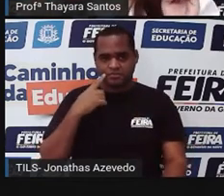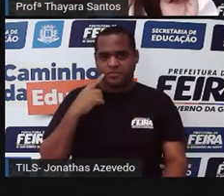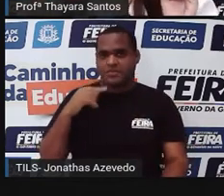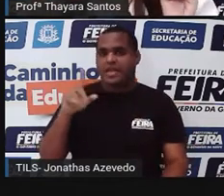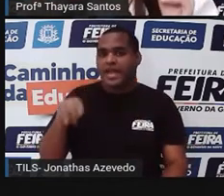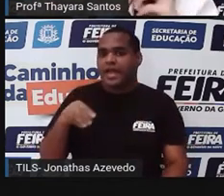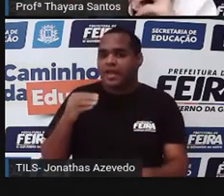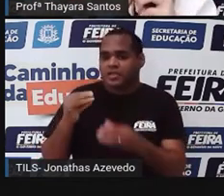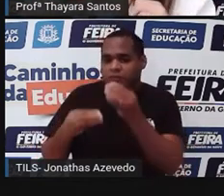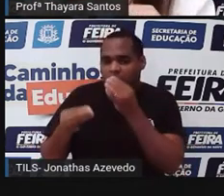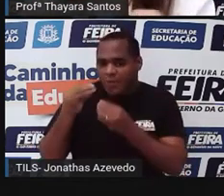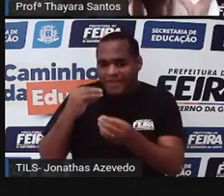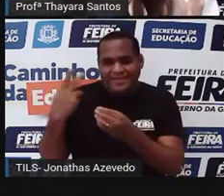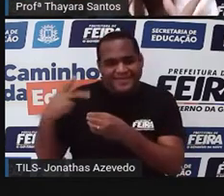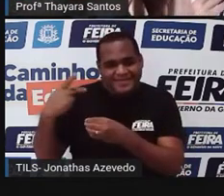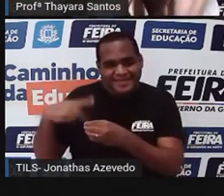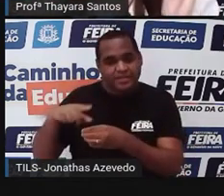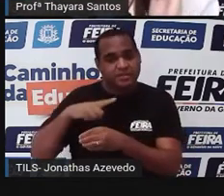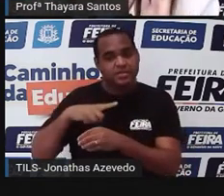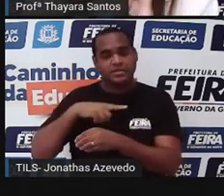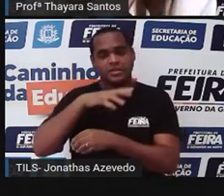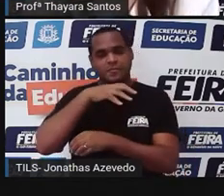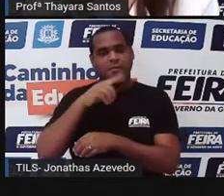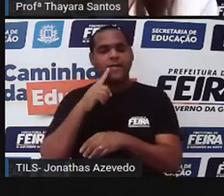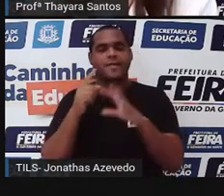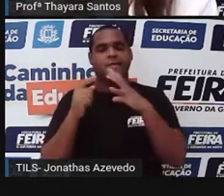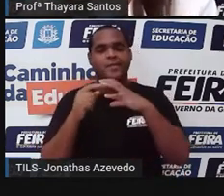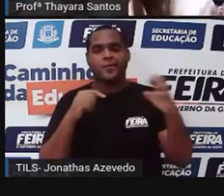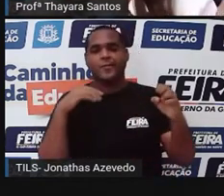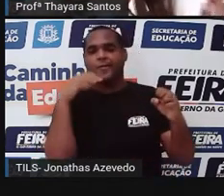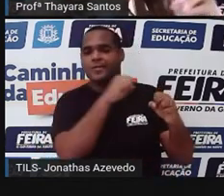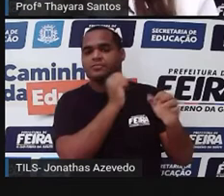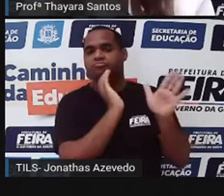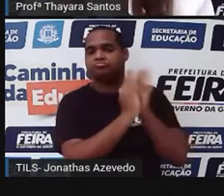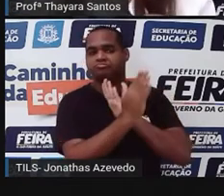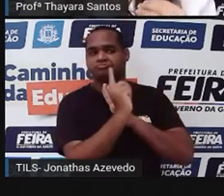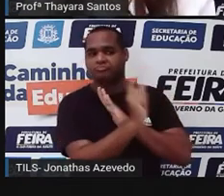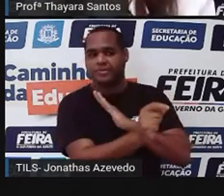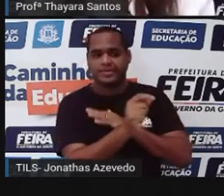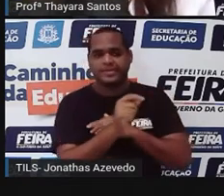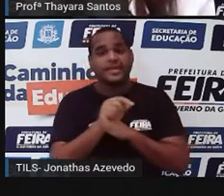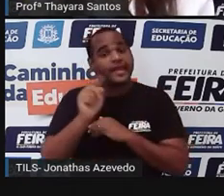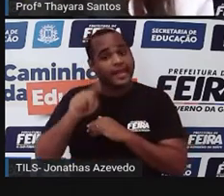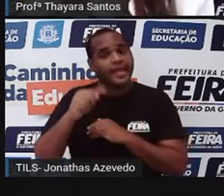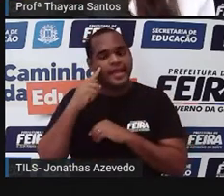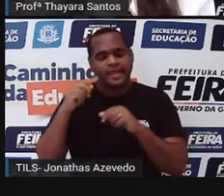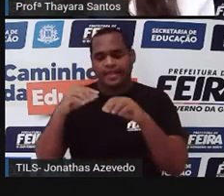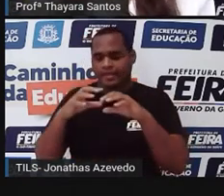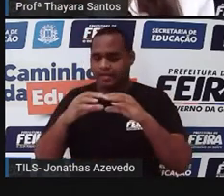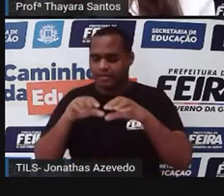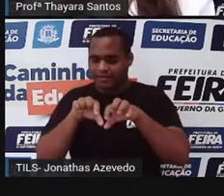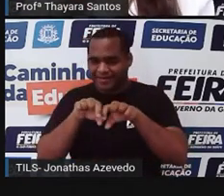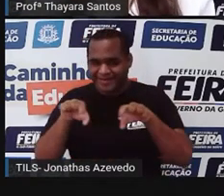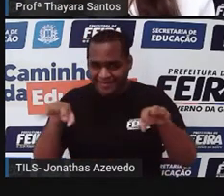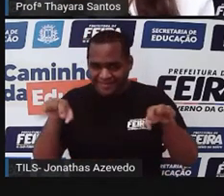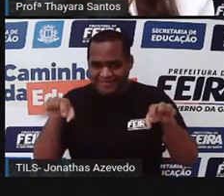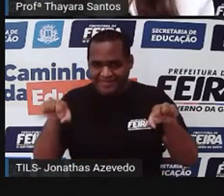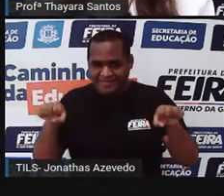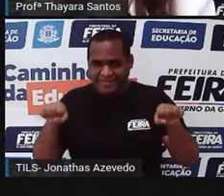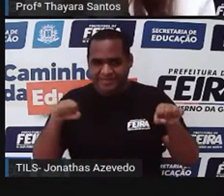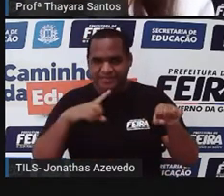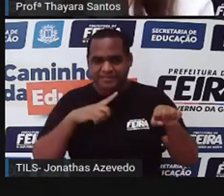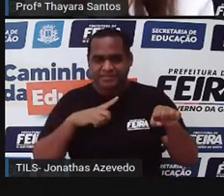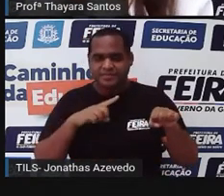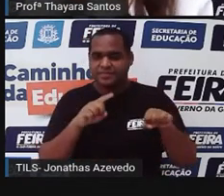alimentar daquele intestino que ele liberou. Isso dá tempo dele sair correndo. E essa parte que foi perdida, intestino, essas vísceras que foram